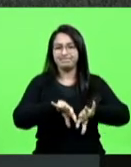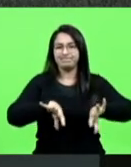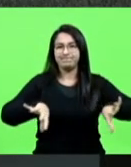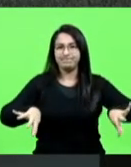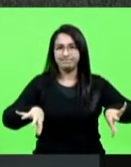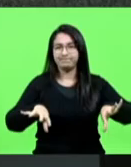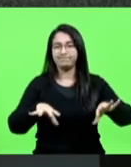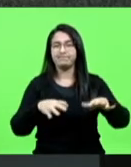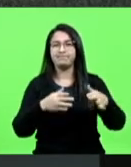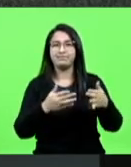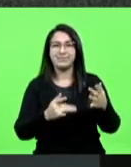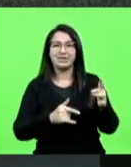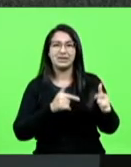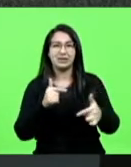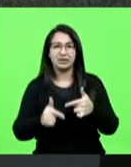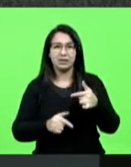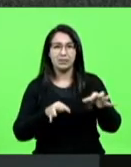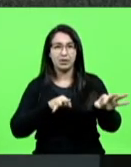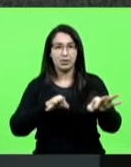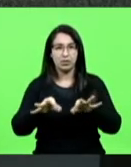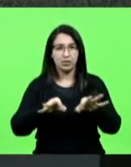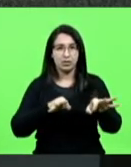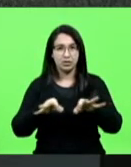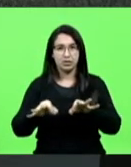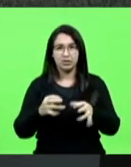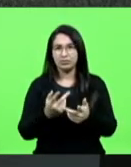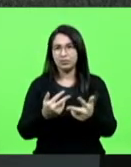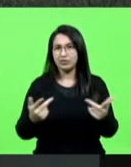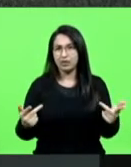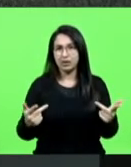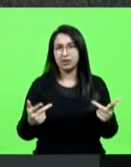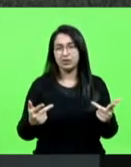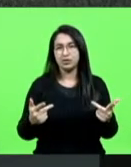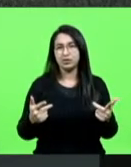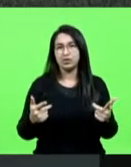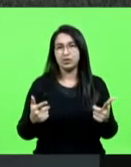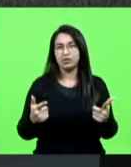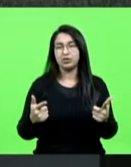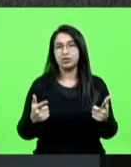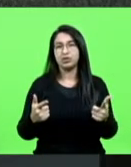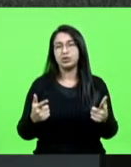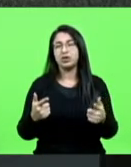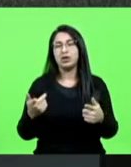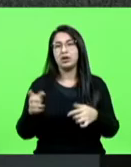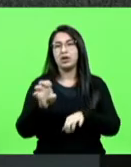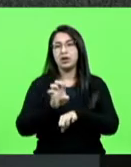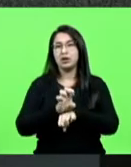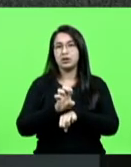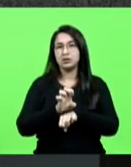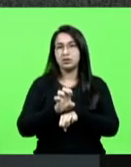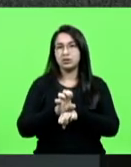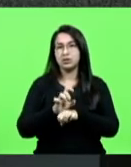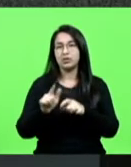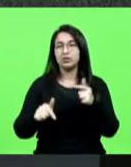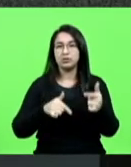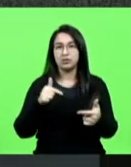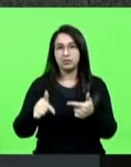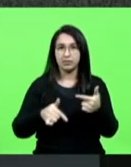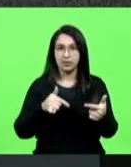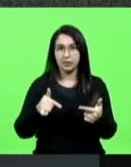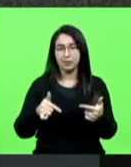organizacionais dos diversos agentes públicos estaduais, ao pretender